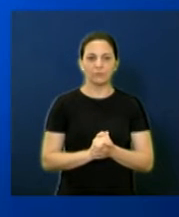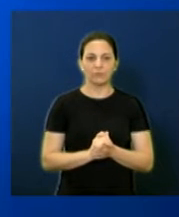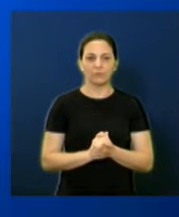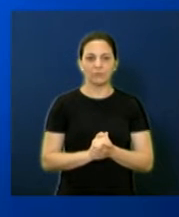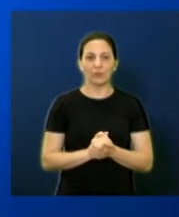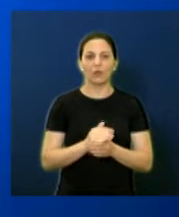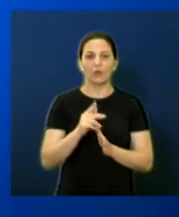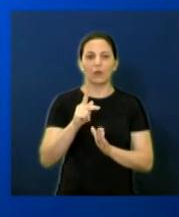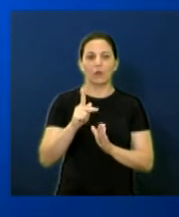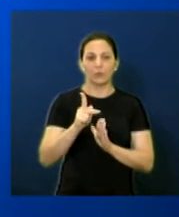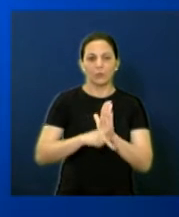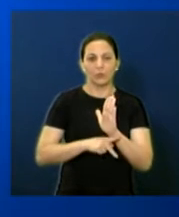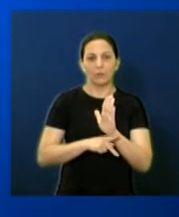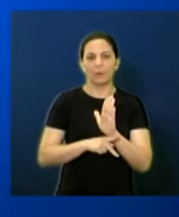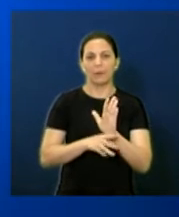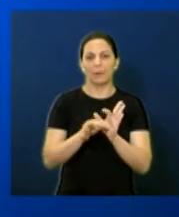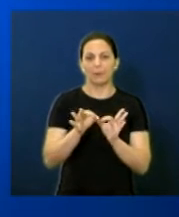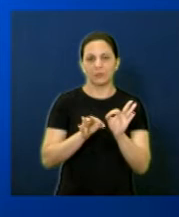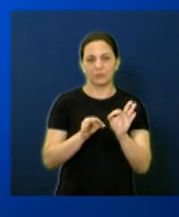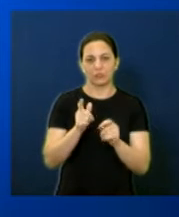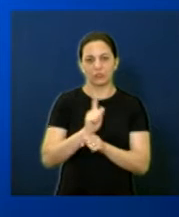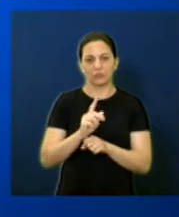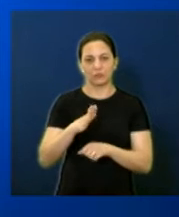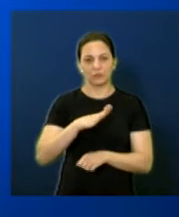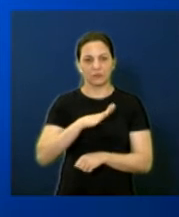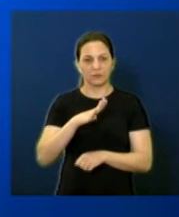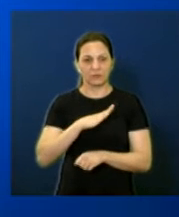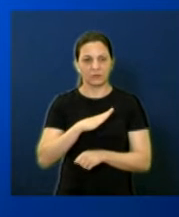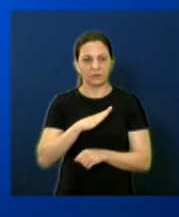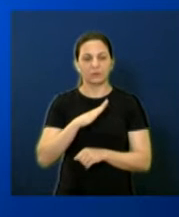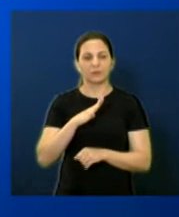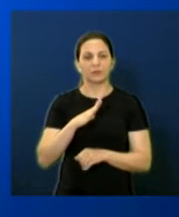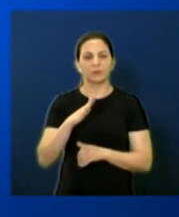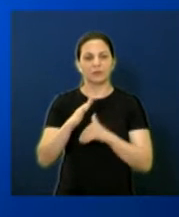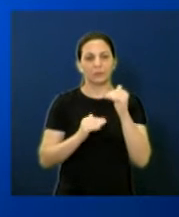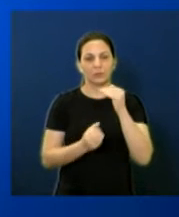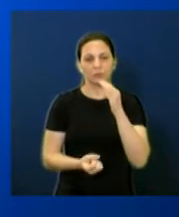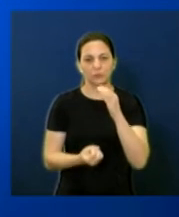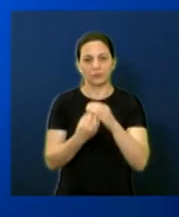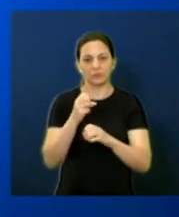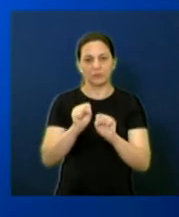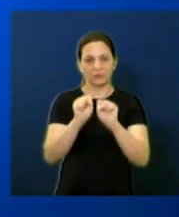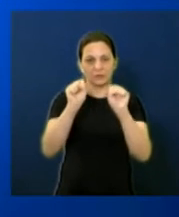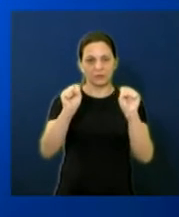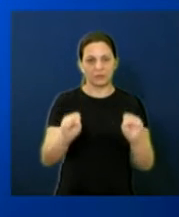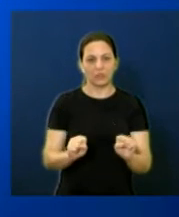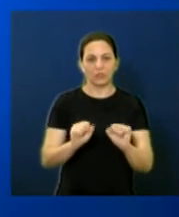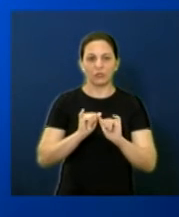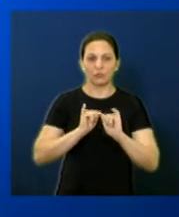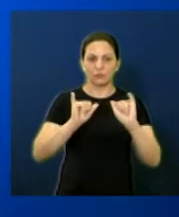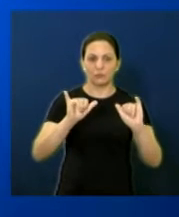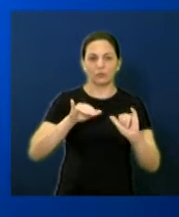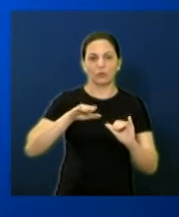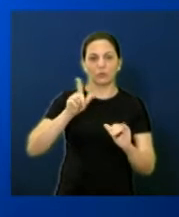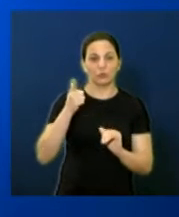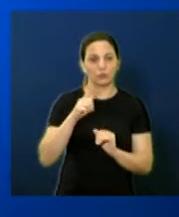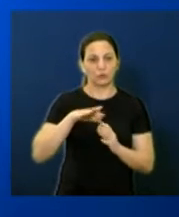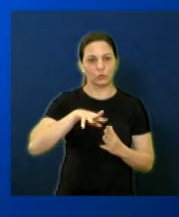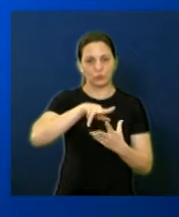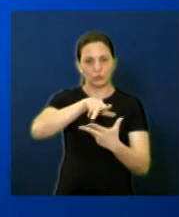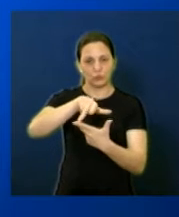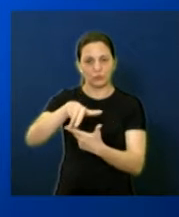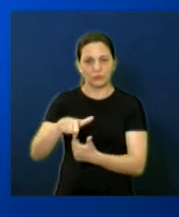Programa, planejamento e gestão urbana. Ação, implantação do sistema de informações geográficas.